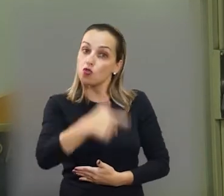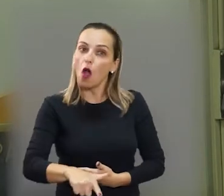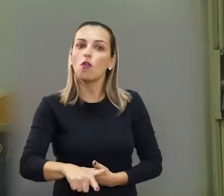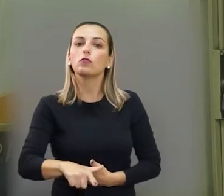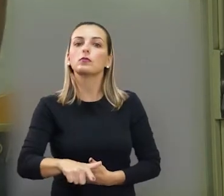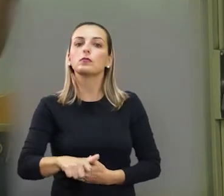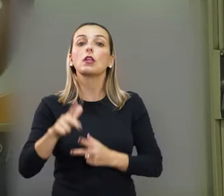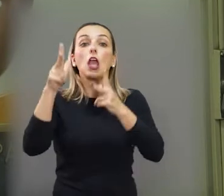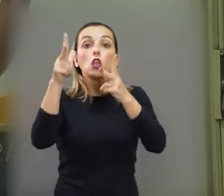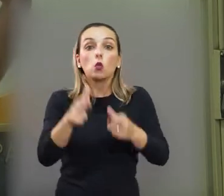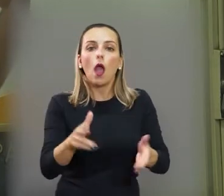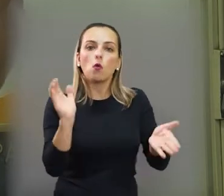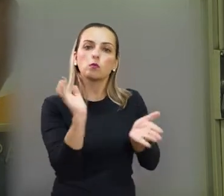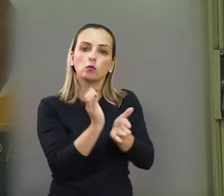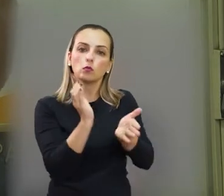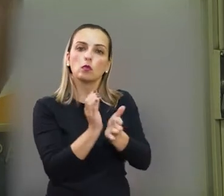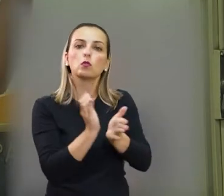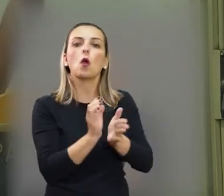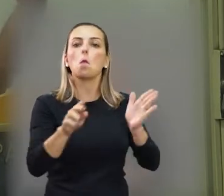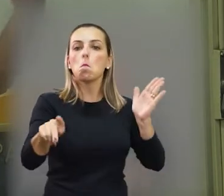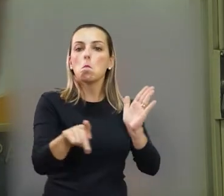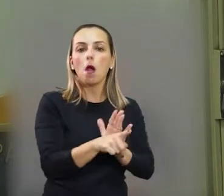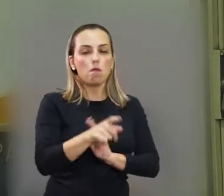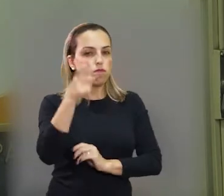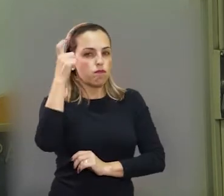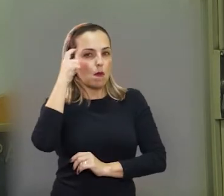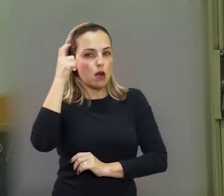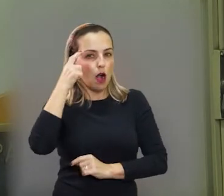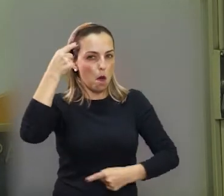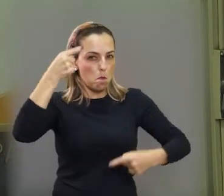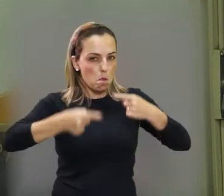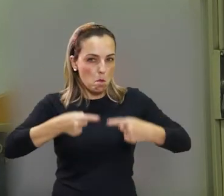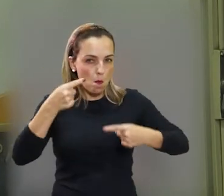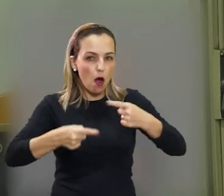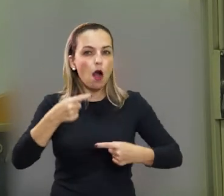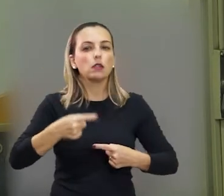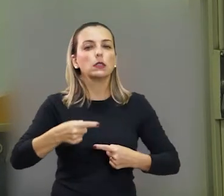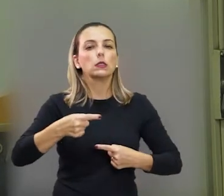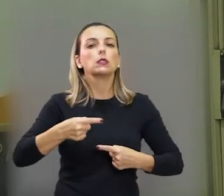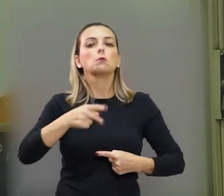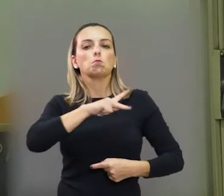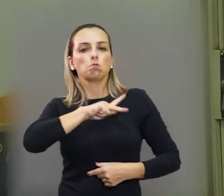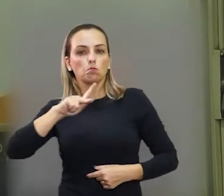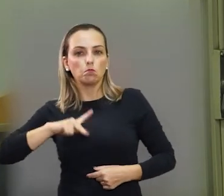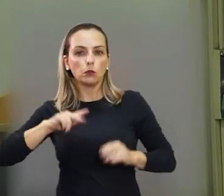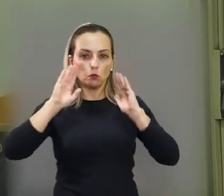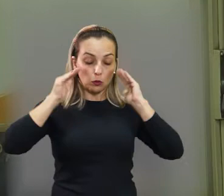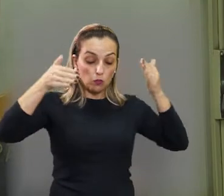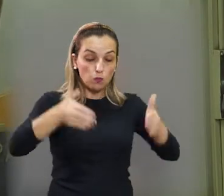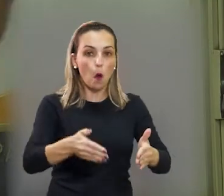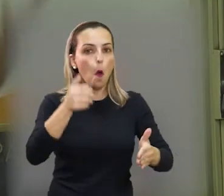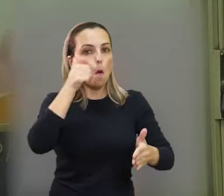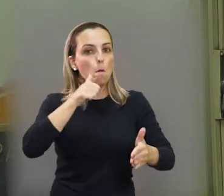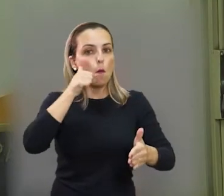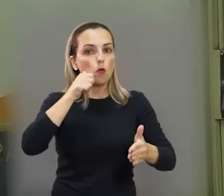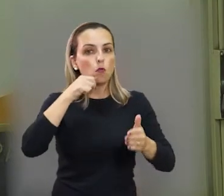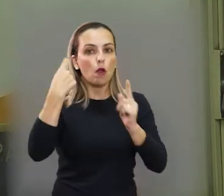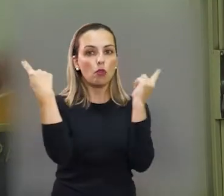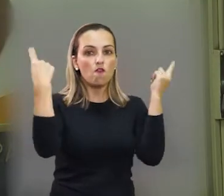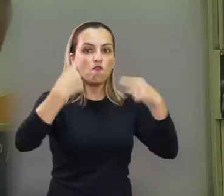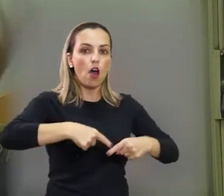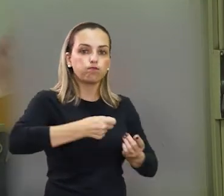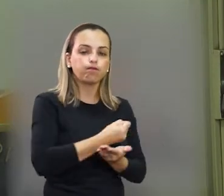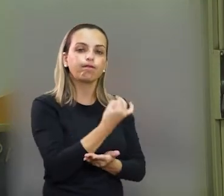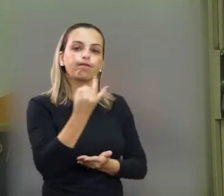esse novo ciclo, esse renascer como o Benu, para a gente poder pensar nas políticas para as